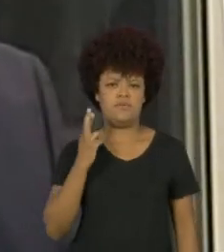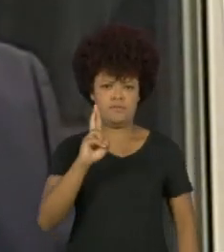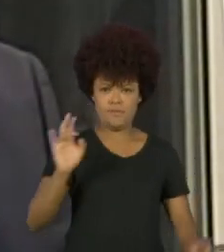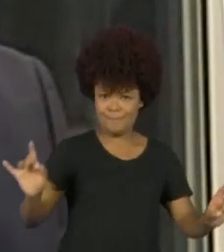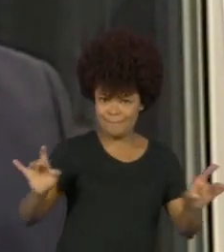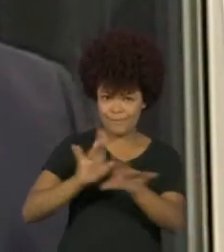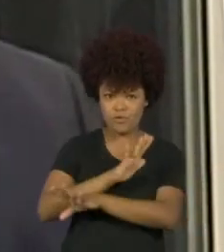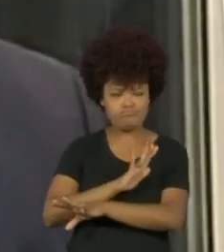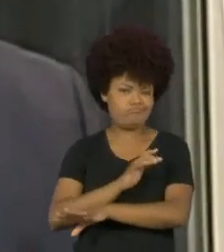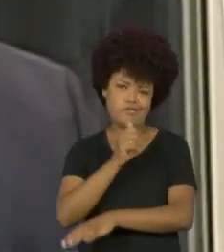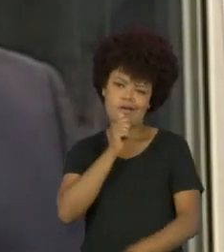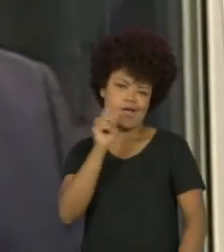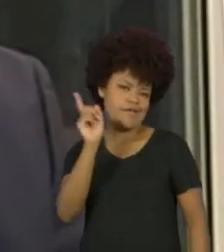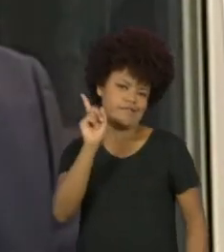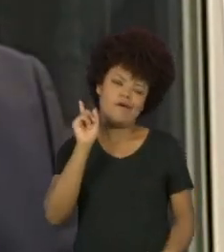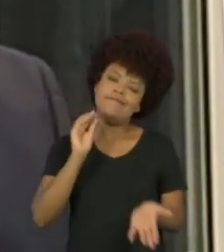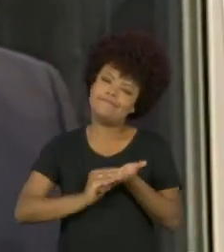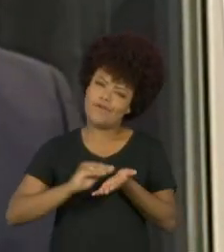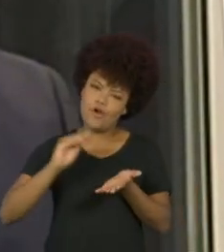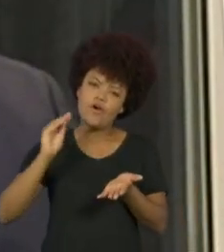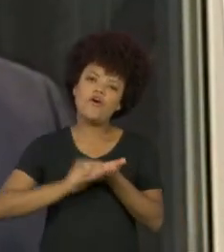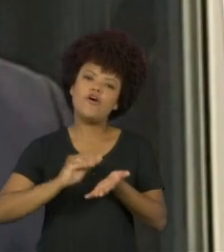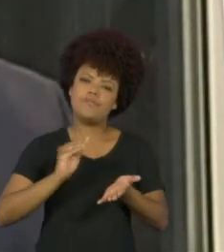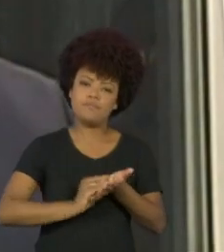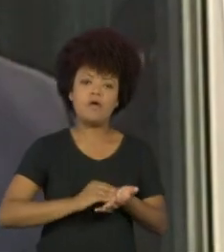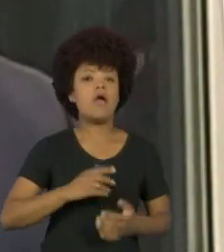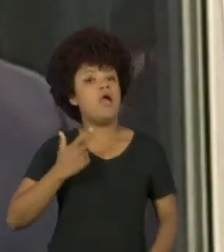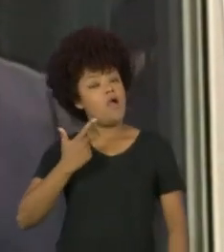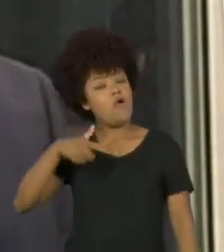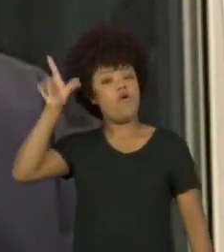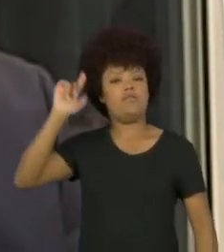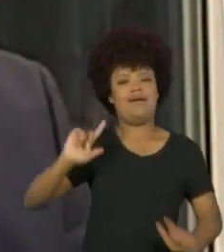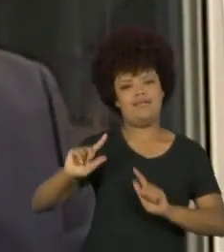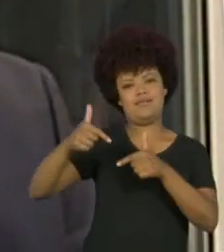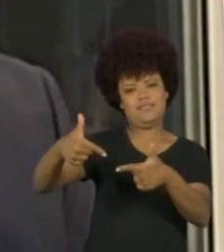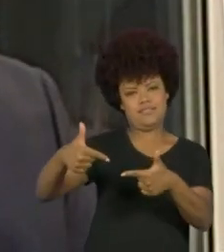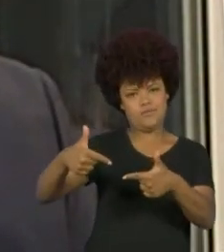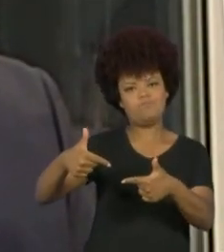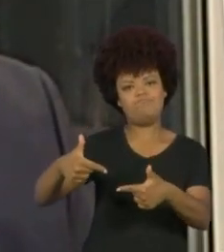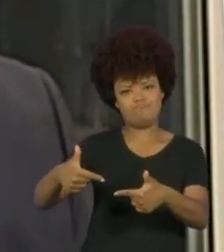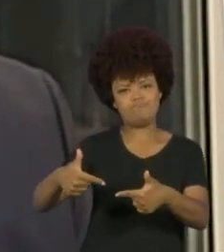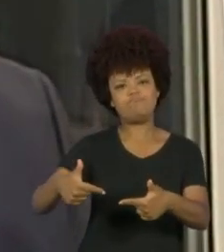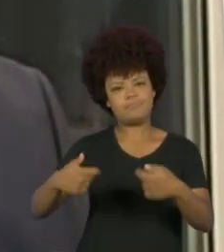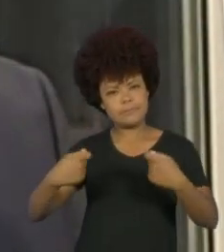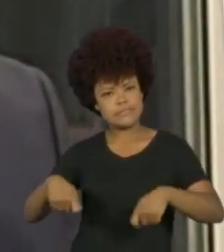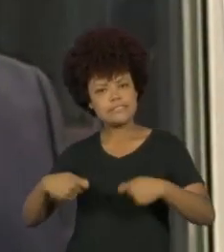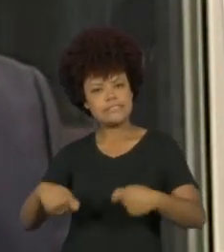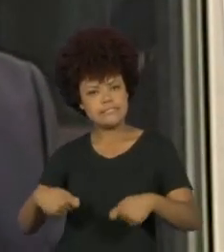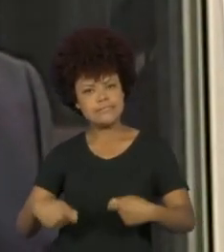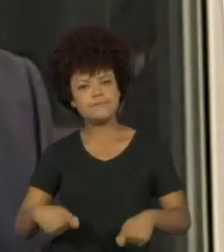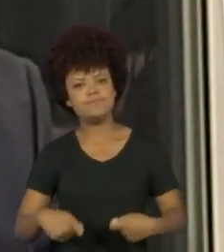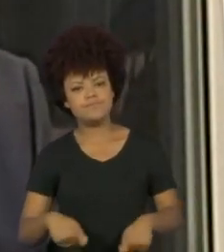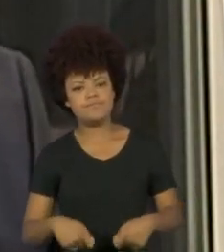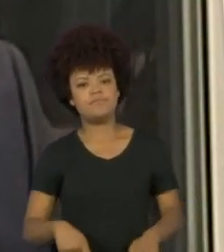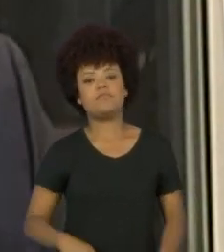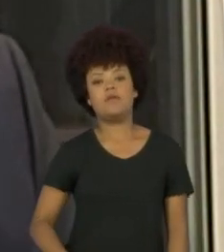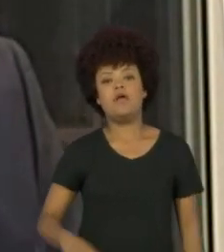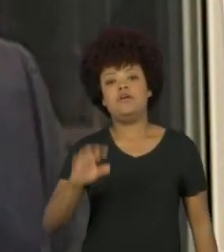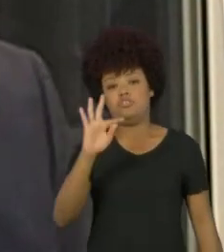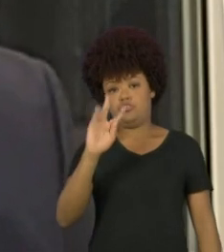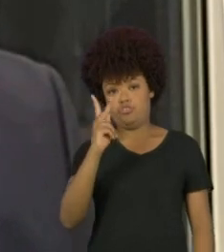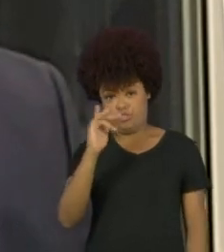relacionadas ao racismo. Então, o segundo ponto. Agora, a pergunta do Tiago. A pergunta do Tiago, da Vera, é uma pergunta sobre o chamado